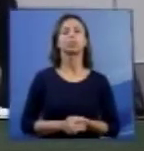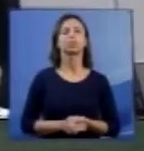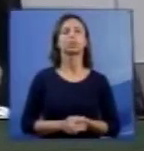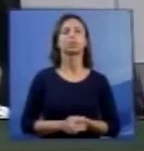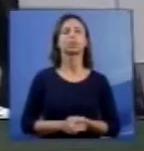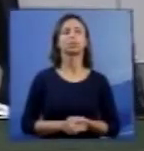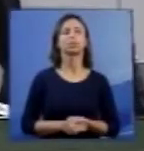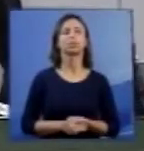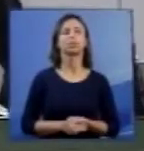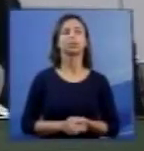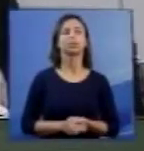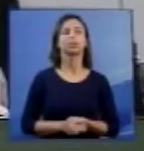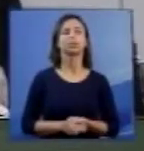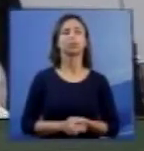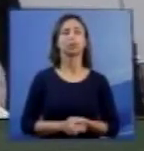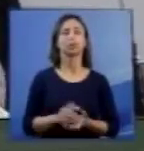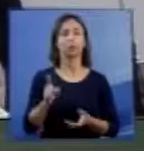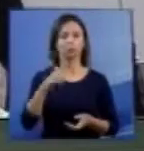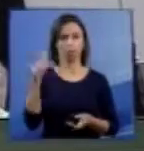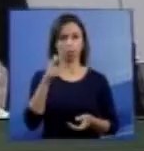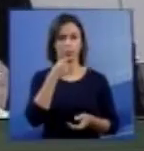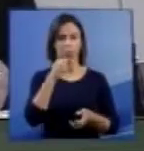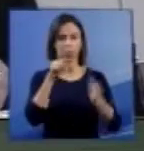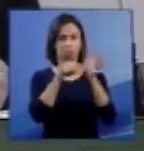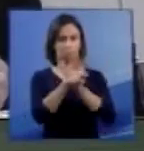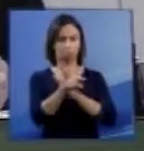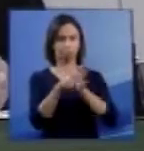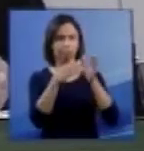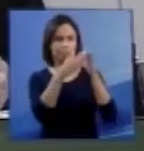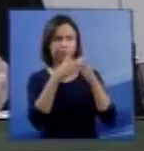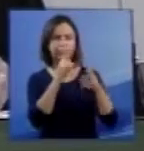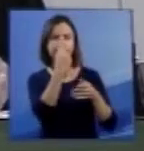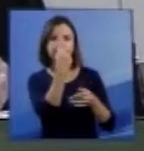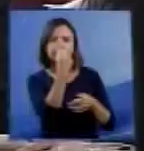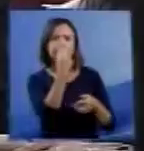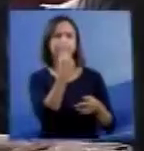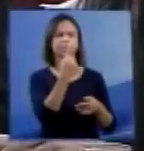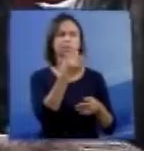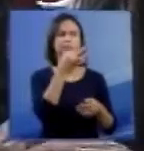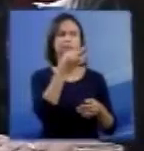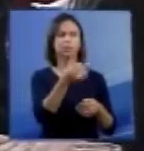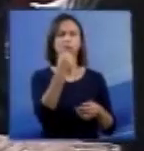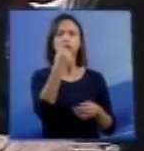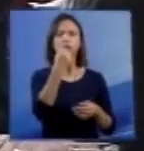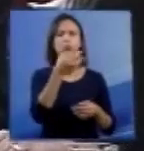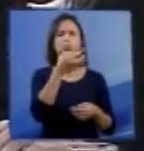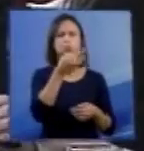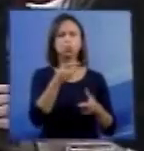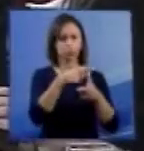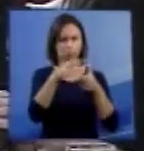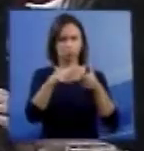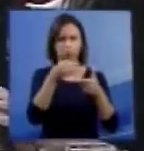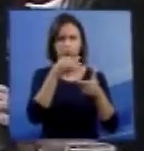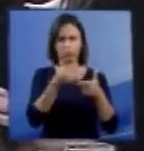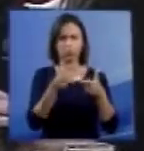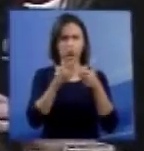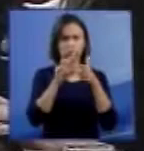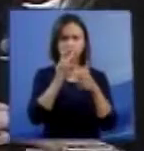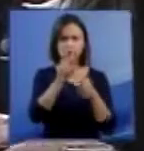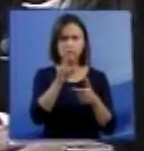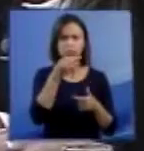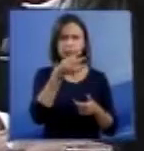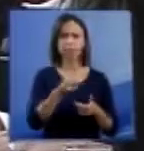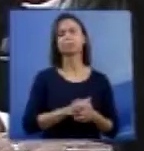Vossa Excelência, me permite só uma observação para não deixar passar em branco, dois comentários com todo o respeito devido e merecido,